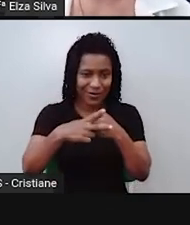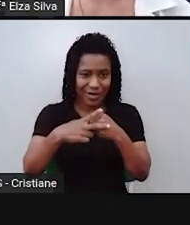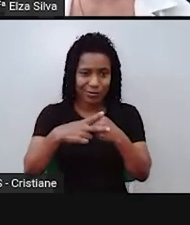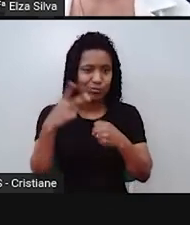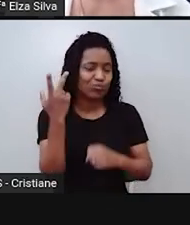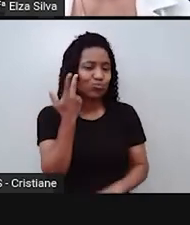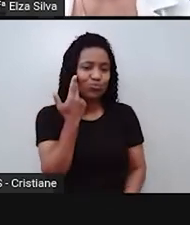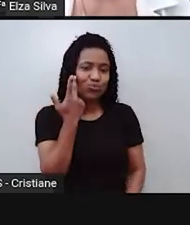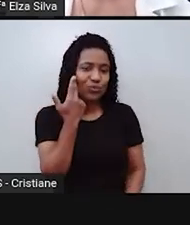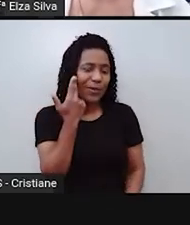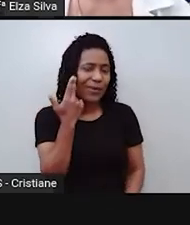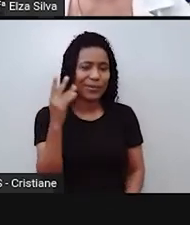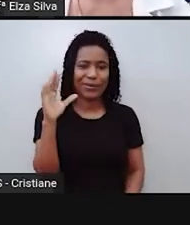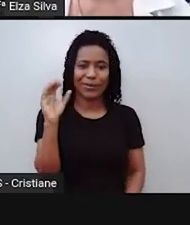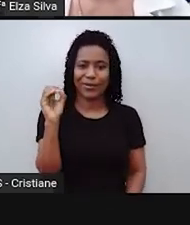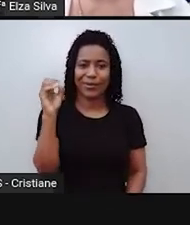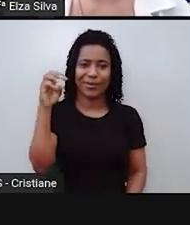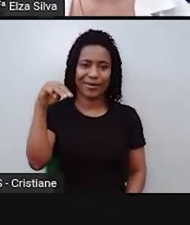Come.